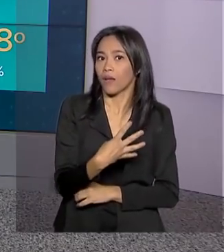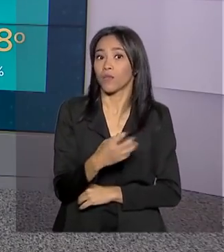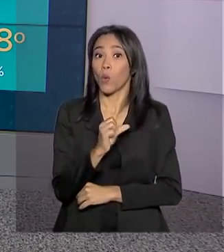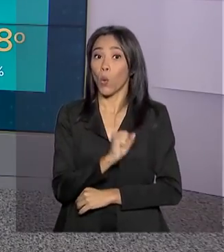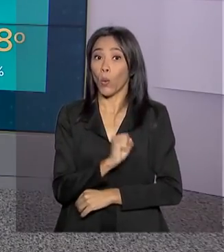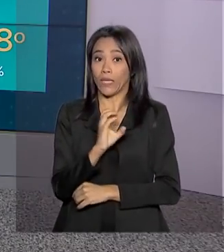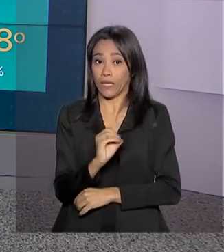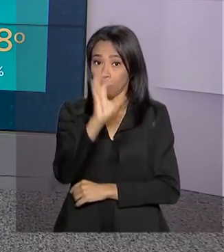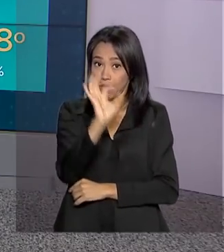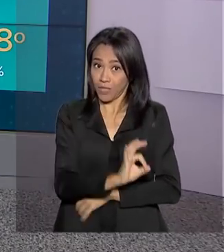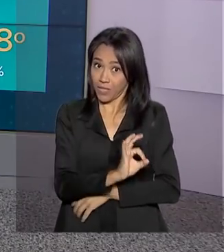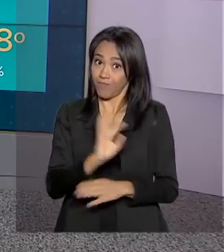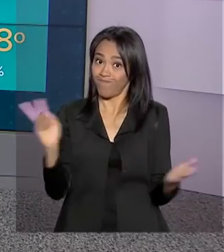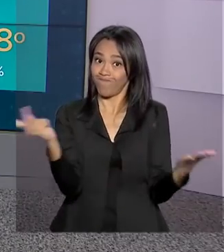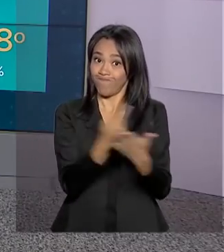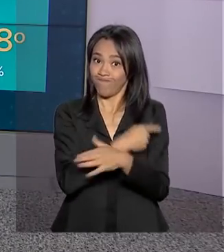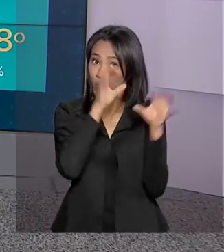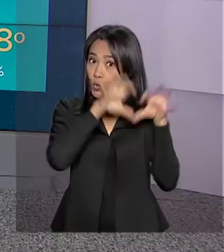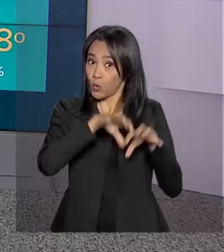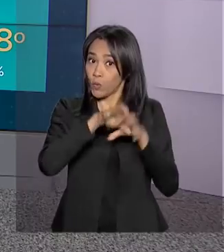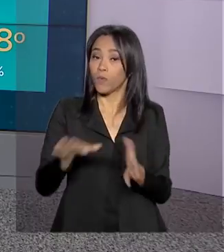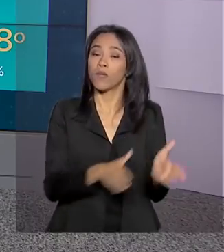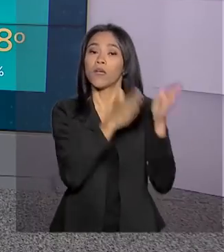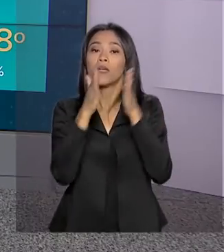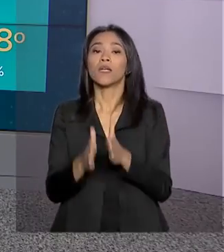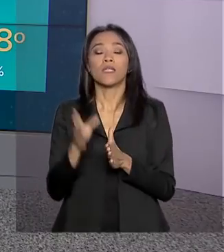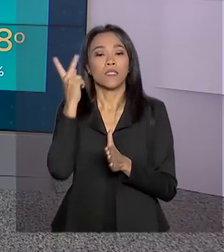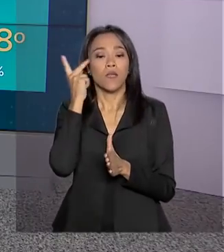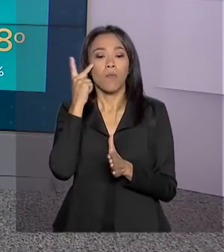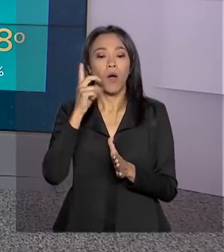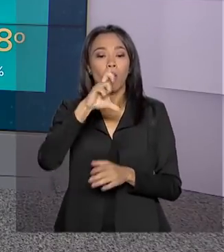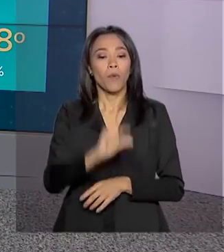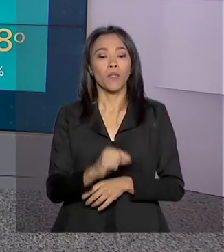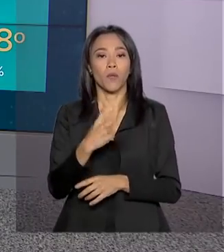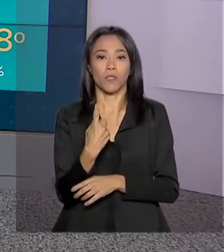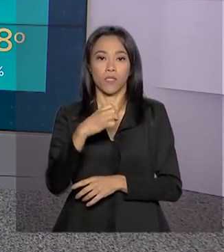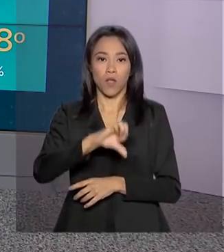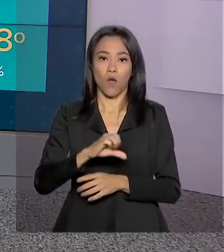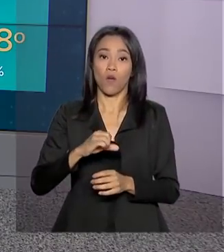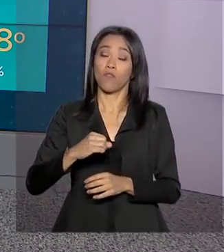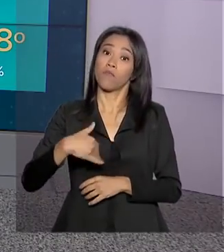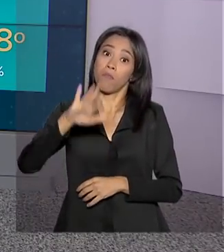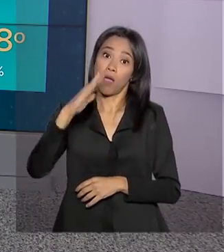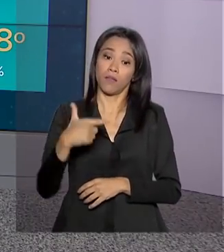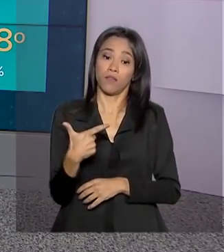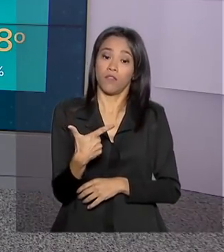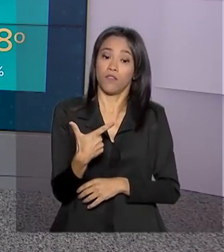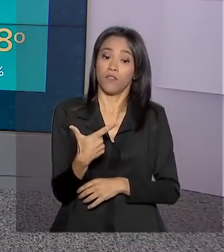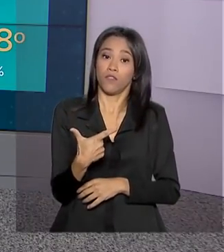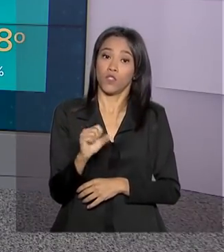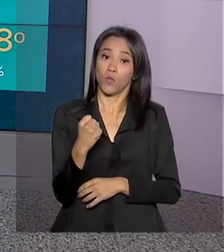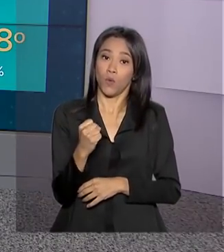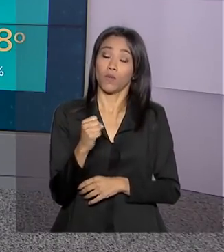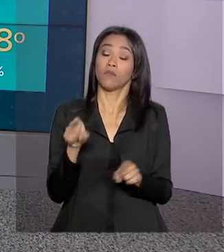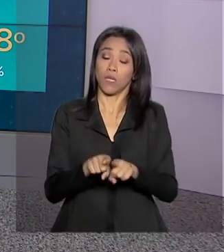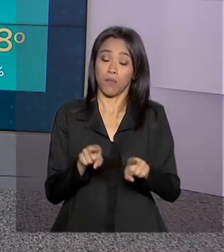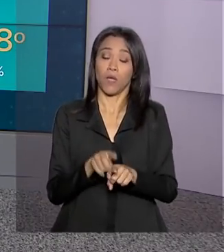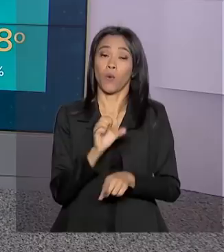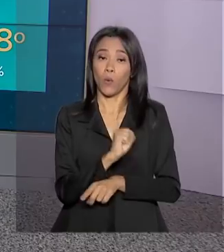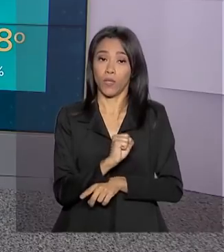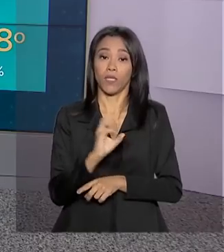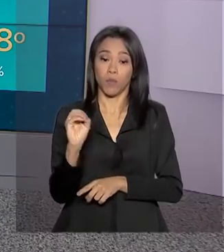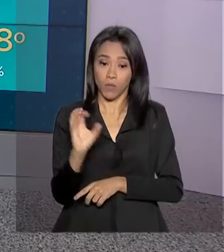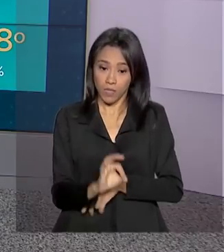80% de possibilidade de chuva. São Paulo, mínima de 19 e máxima de 28 graus, 80% também de